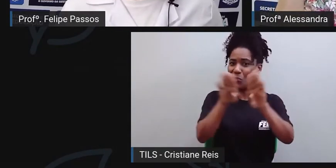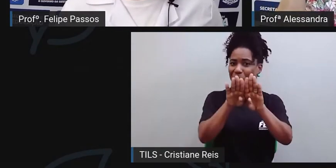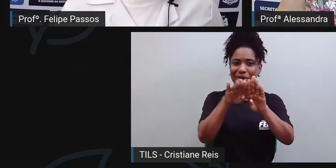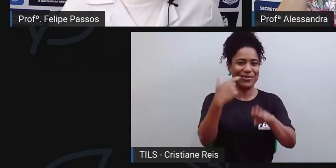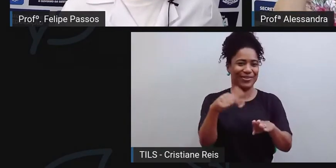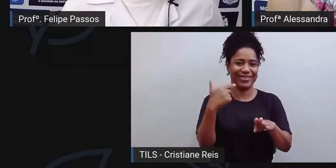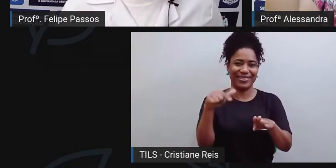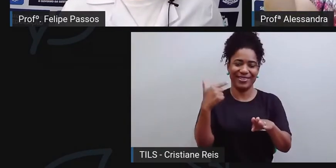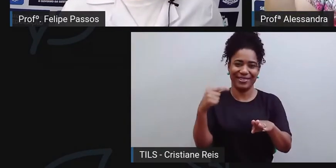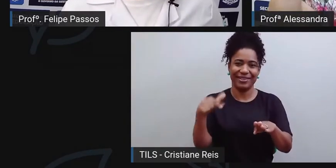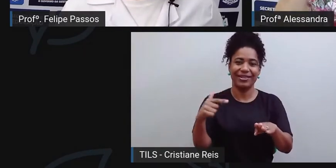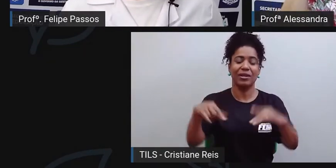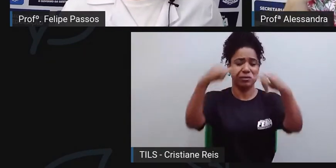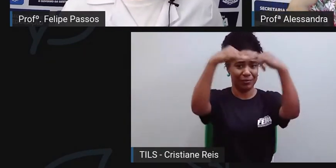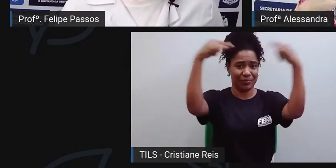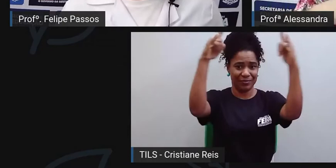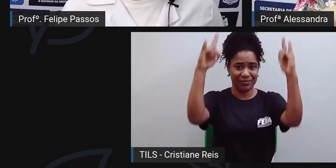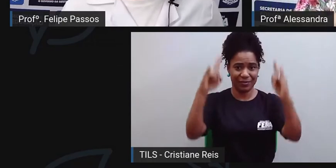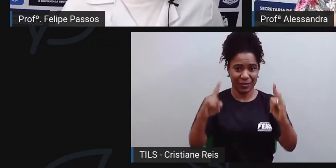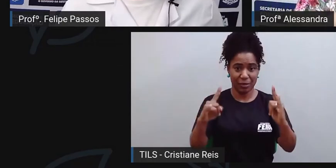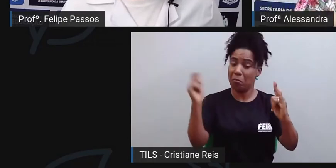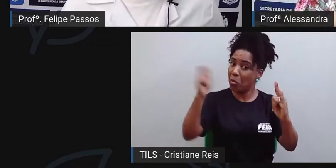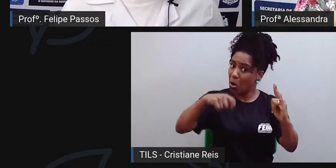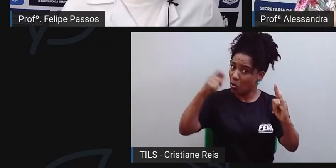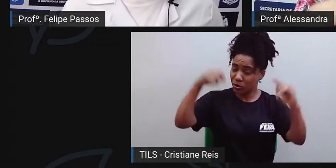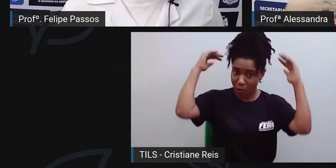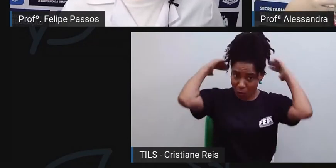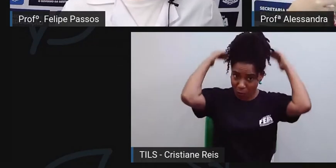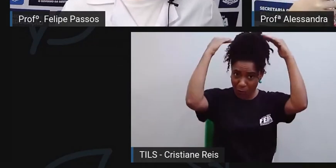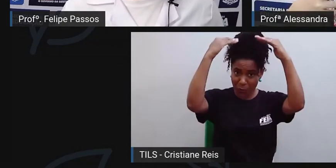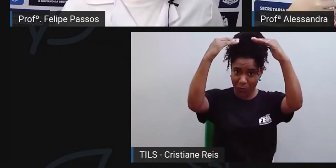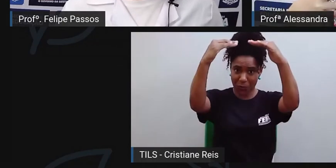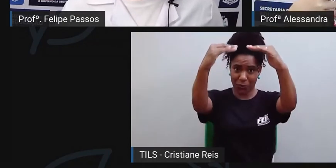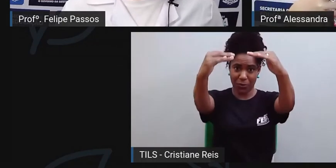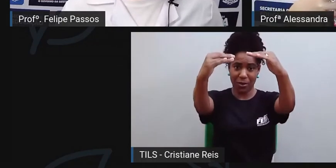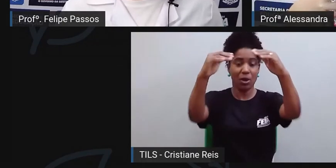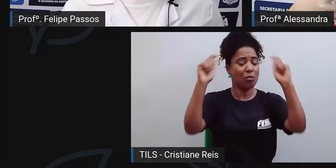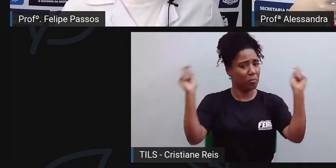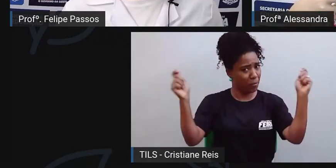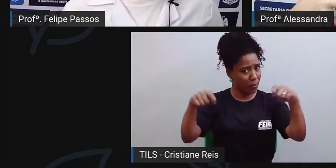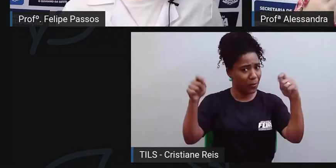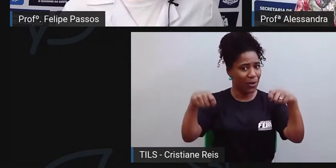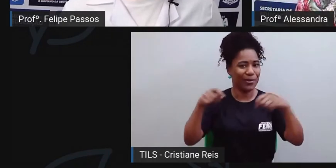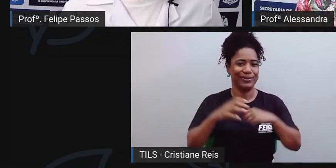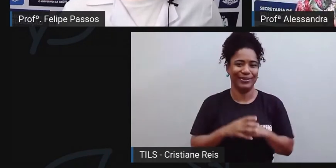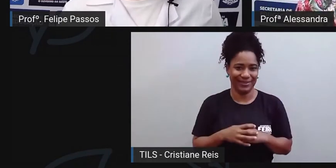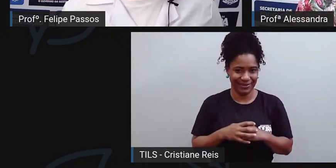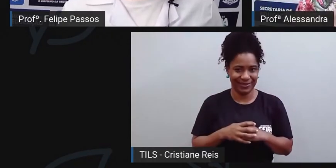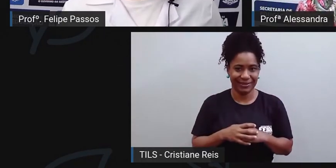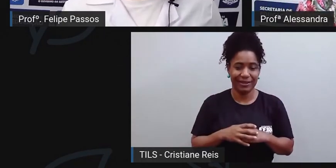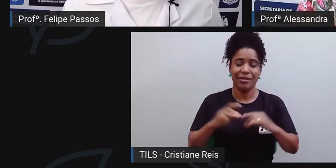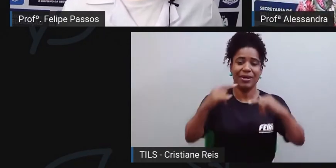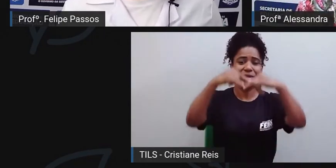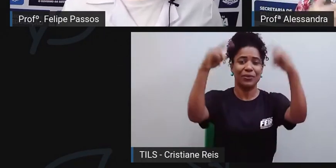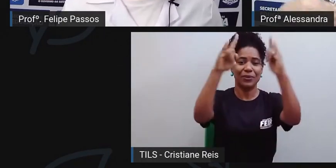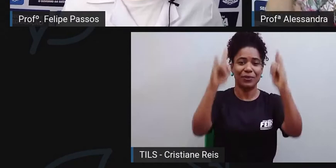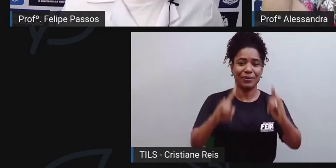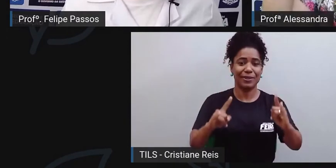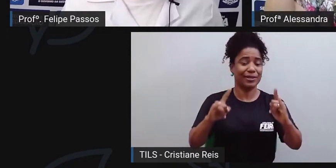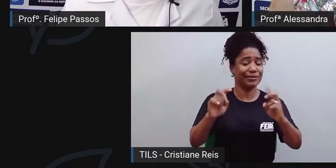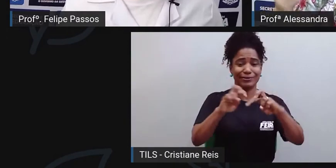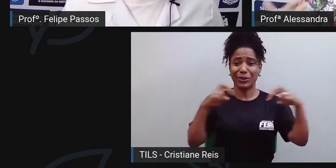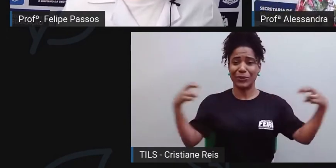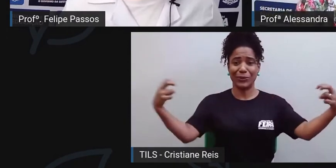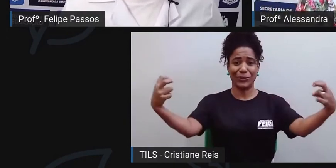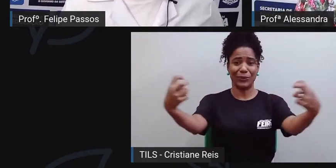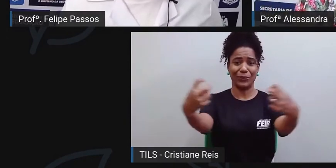não ter, ele pode ser um espaço coberto ou não, né? Quando a gente trata do espaço ao ar livre, não significa necessariamente que a